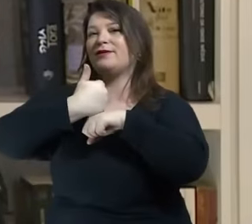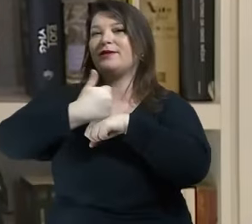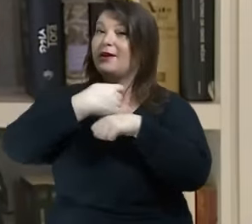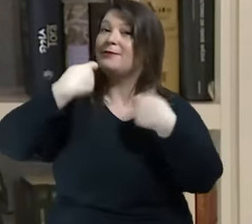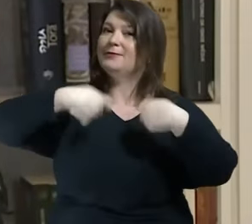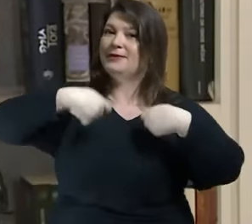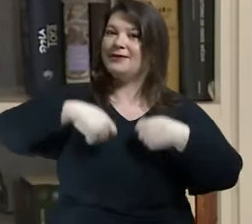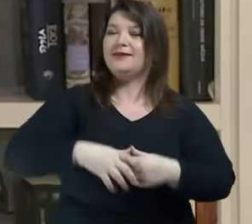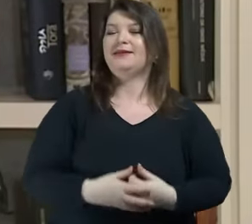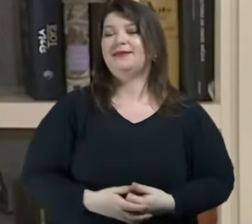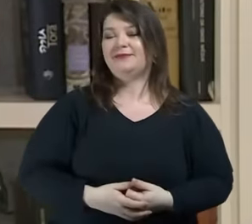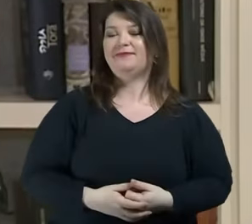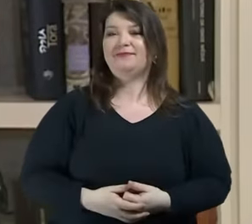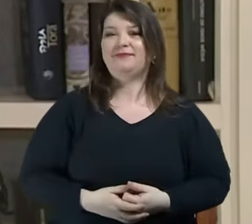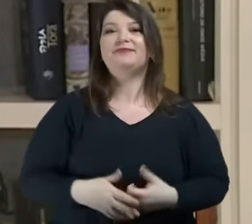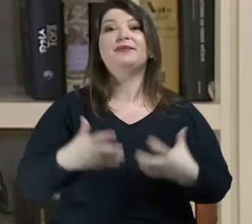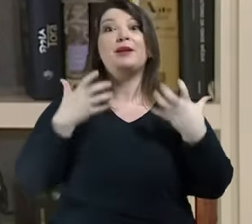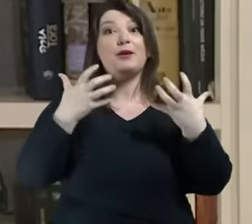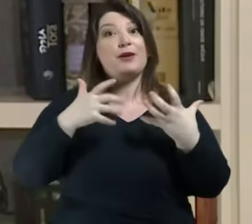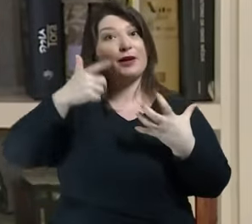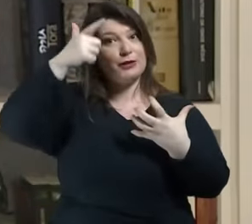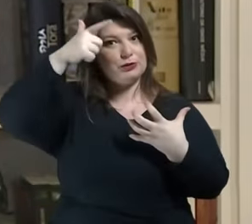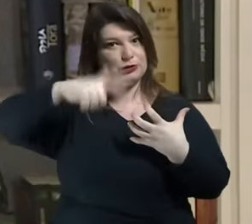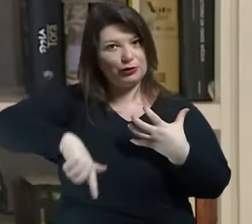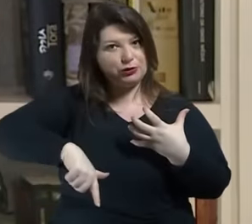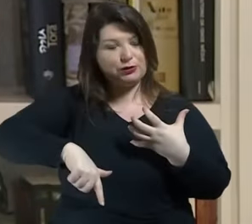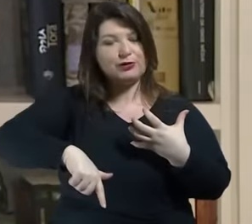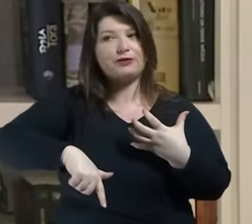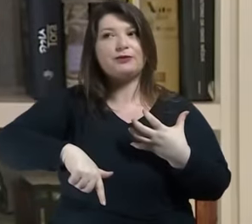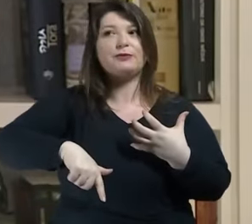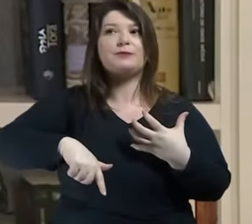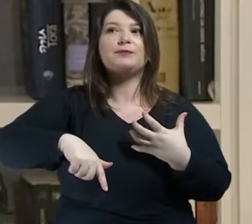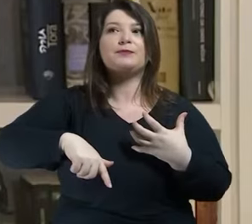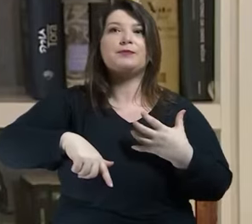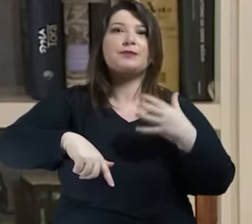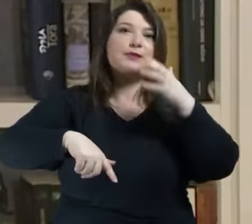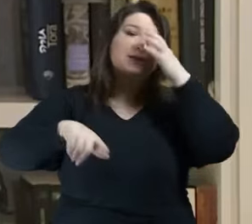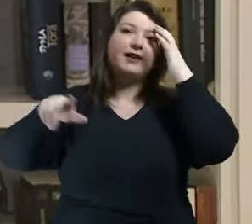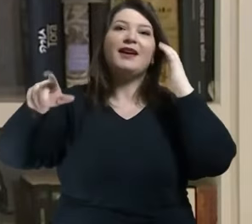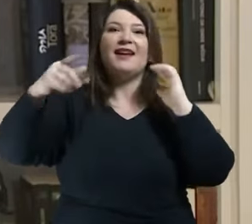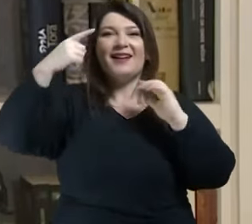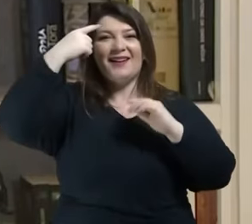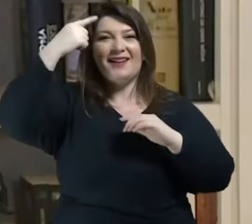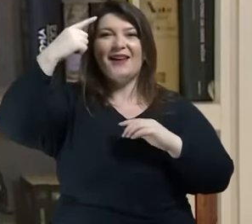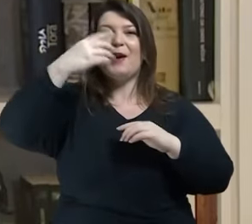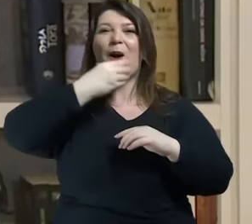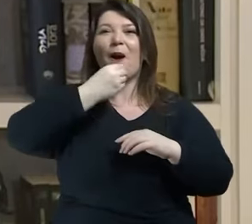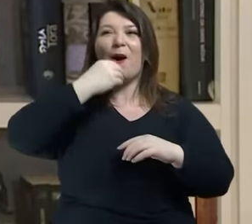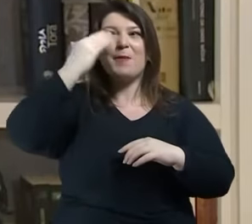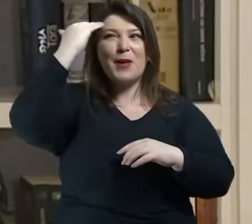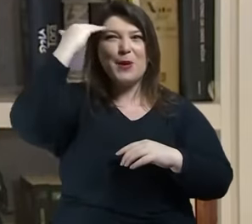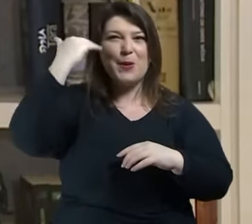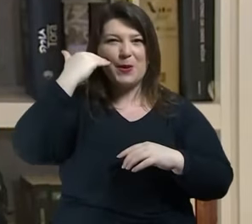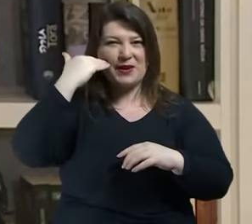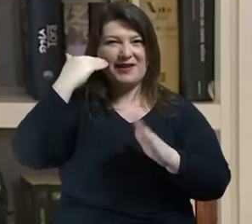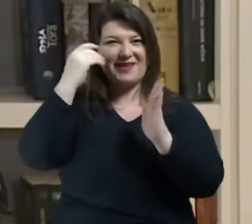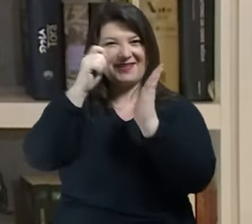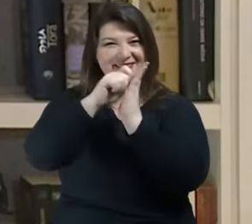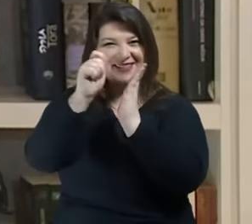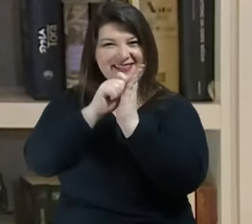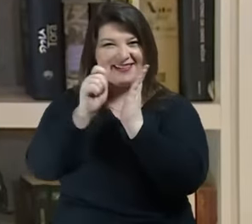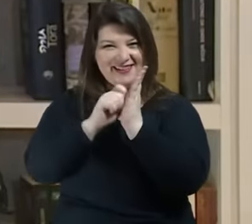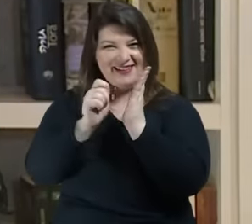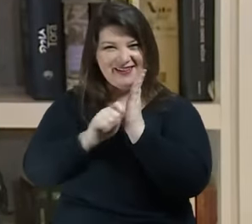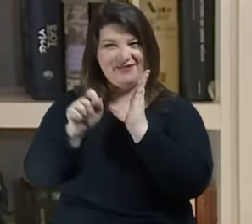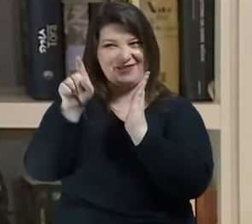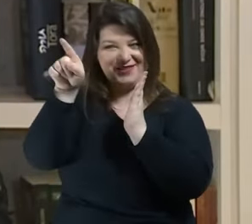o auxílio de Han na sociedade do cansaço com o texto 2 eu quero de novo que um pensador tão